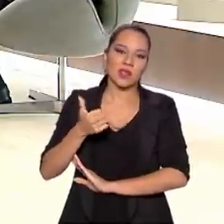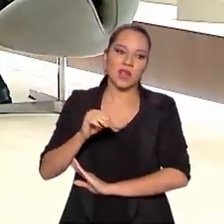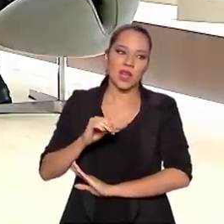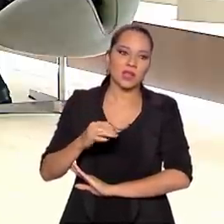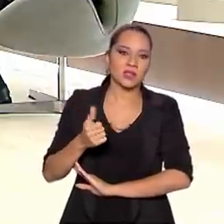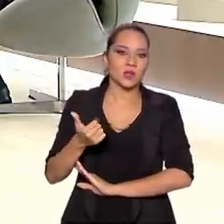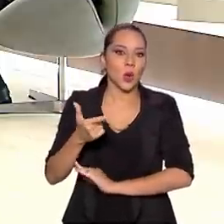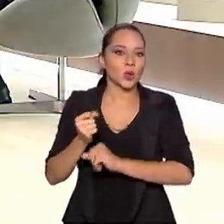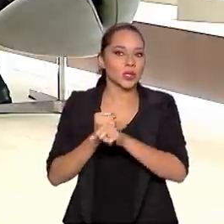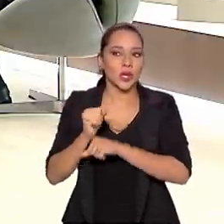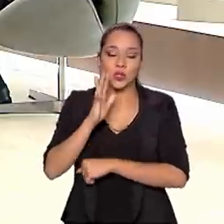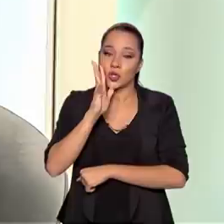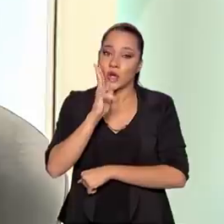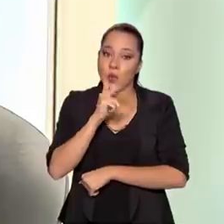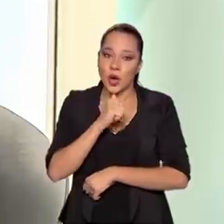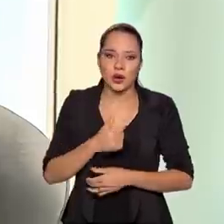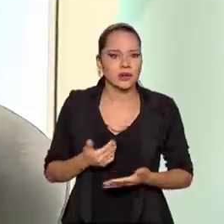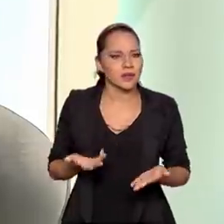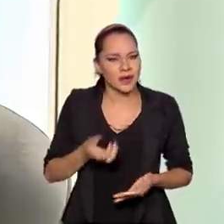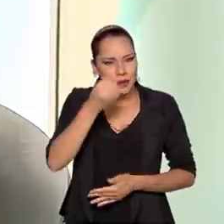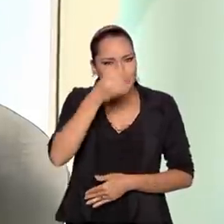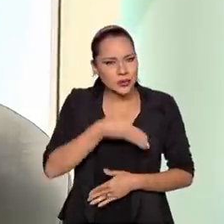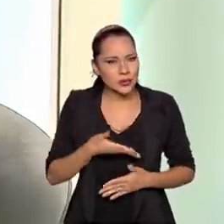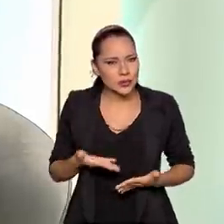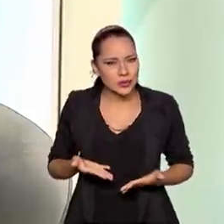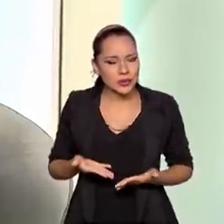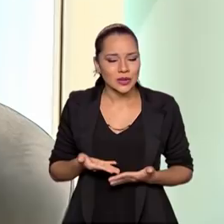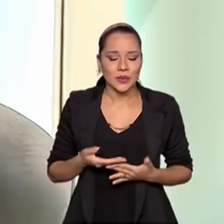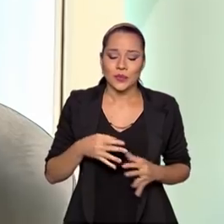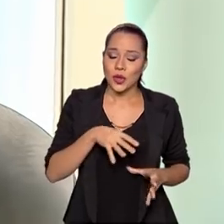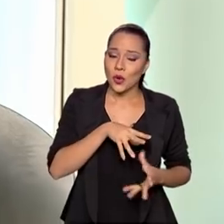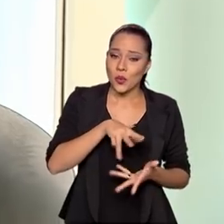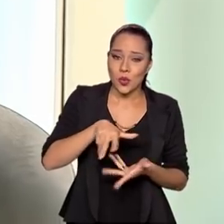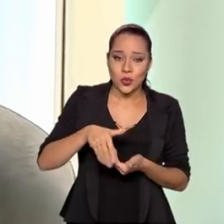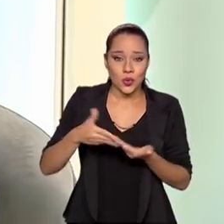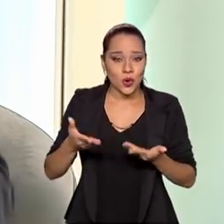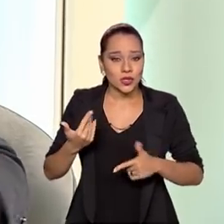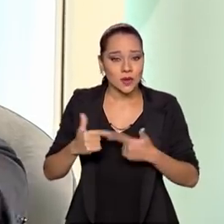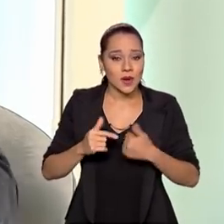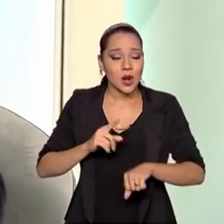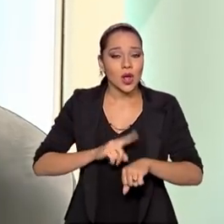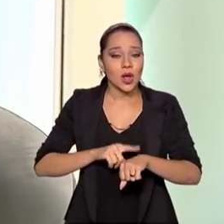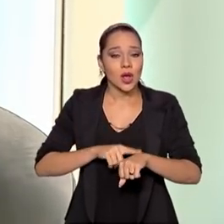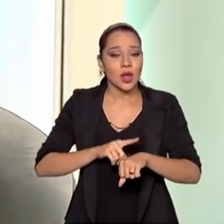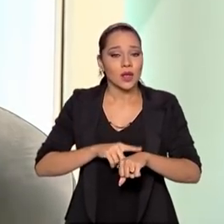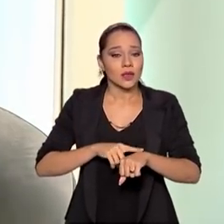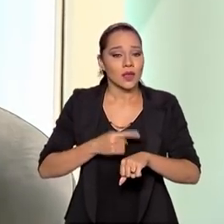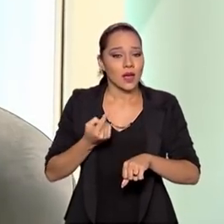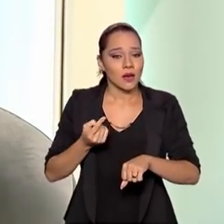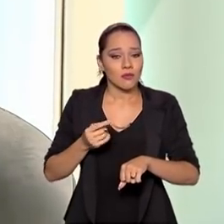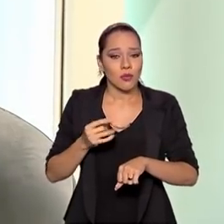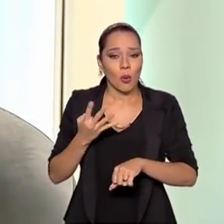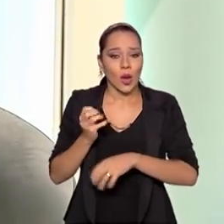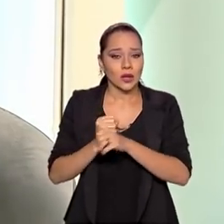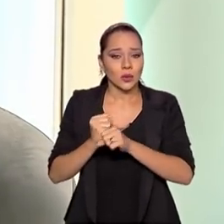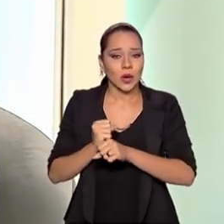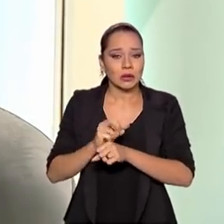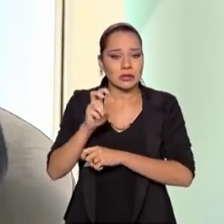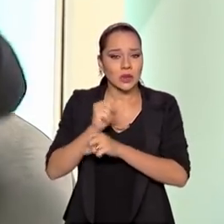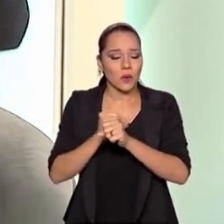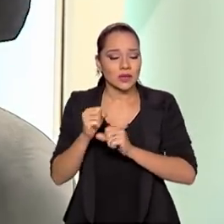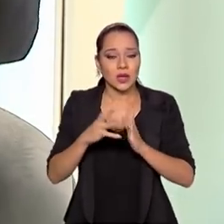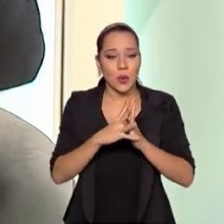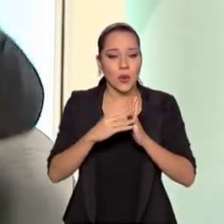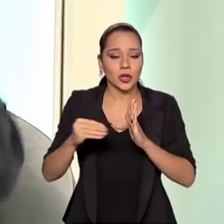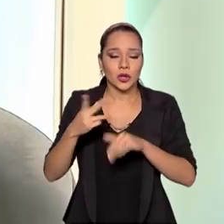12 anos de demora. É um absurdo. É muito tempo. O mundo hoje trabalha com uma defasagem de cerca de quatro anos, cinco anos, que é o